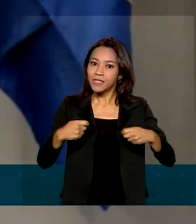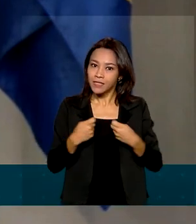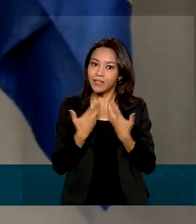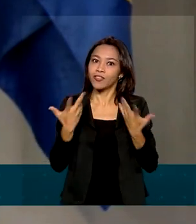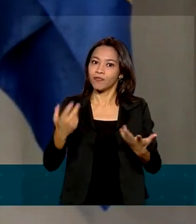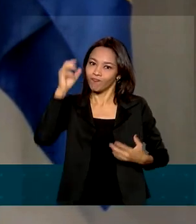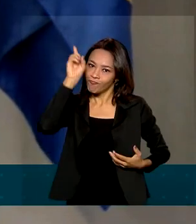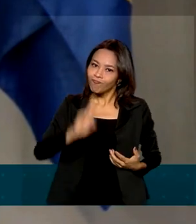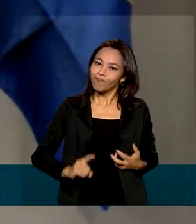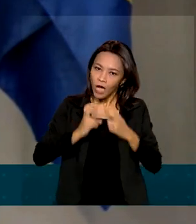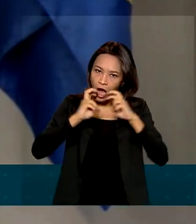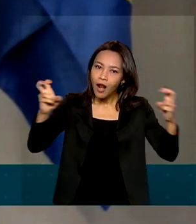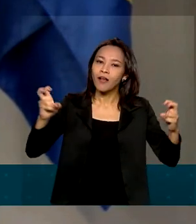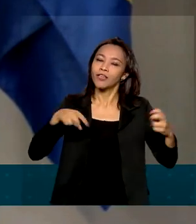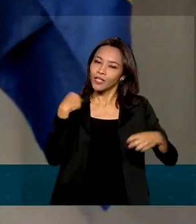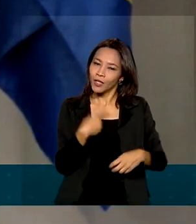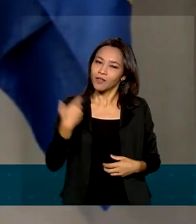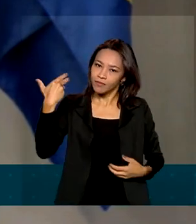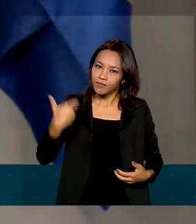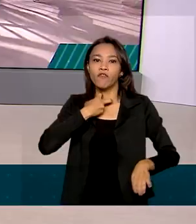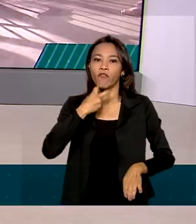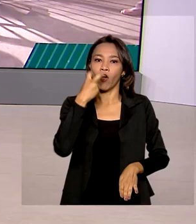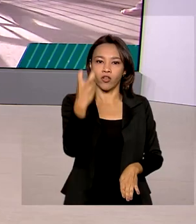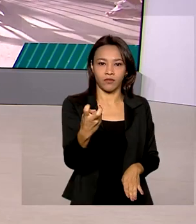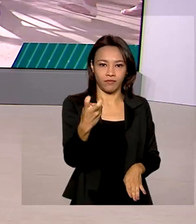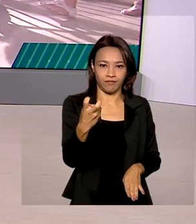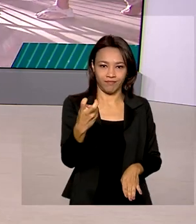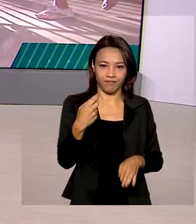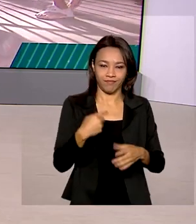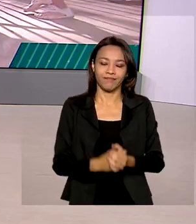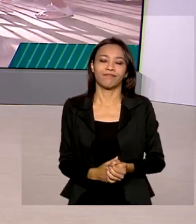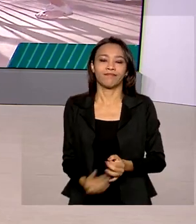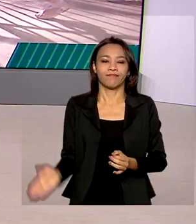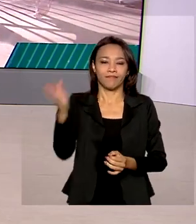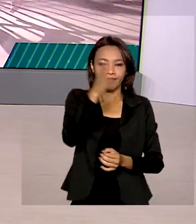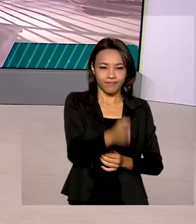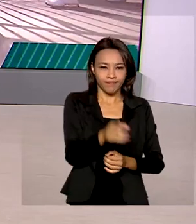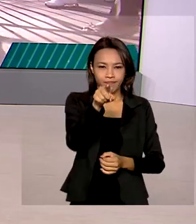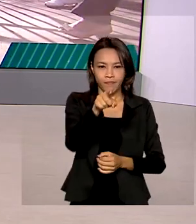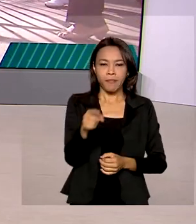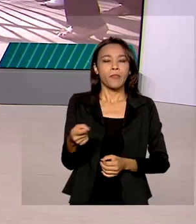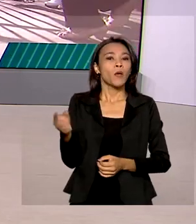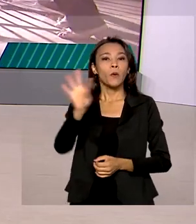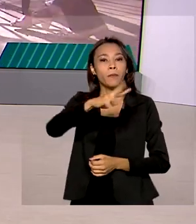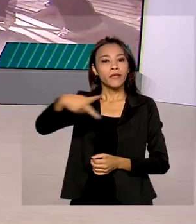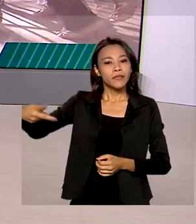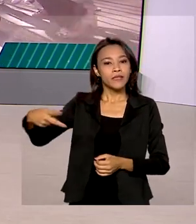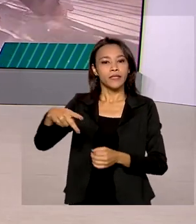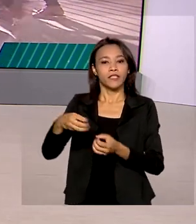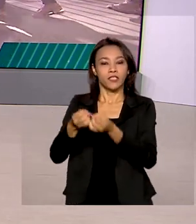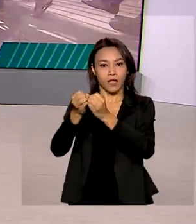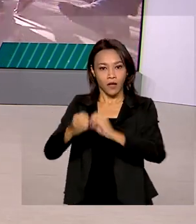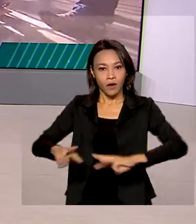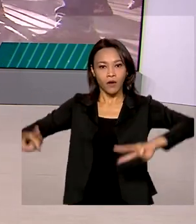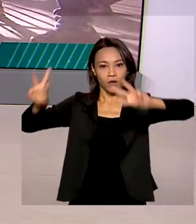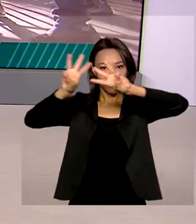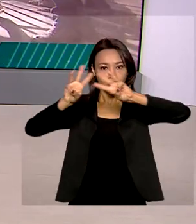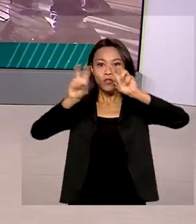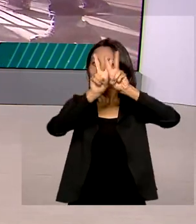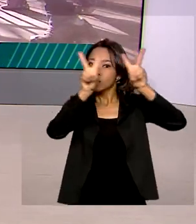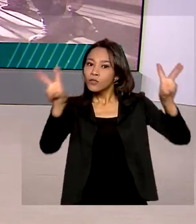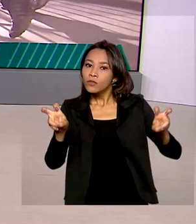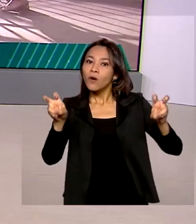e nós temos que ser essa voz. O presidente da Conferência das Nações Unidas sobre Mudanças